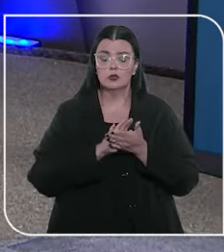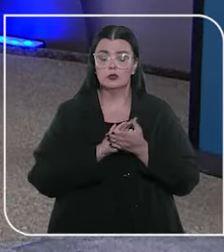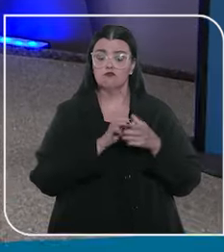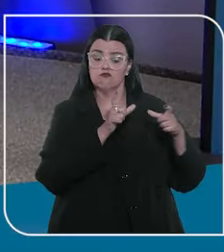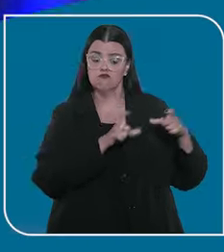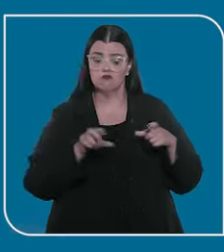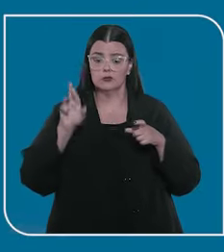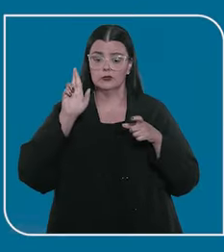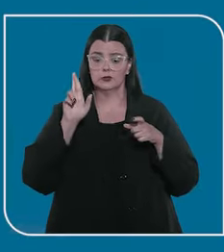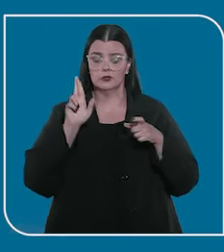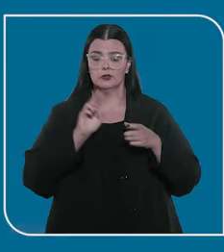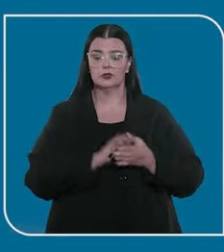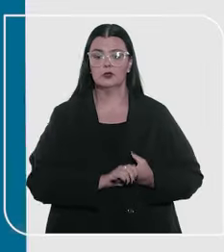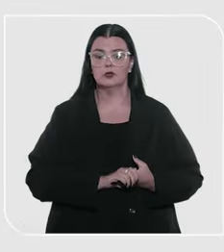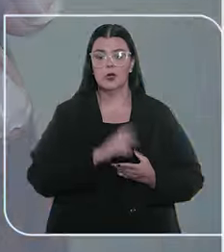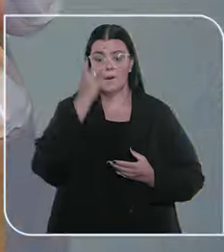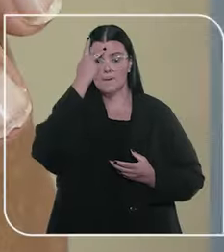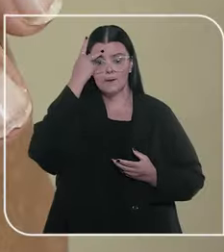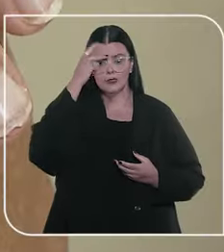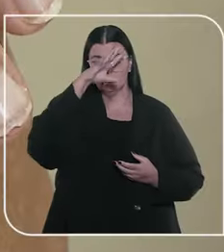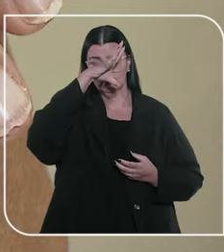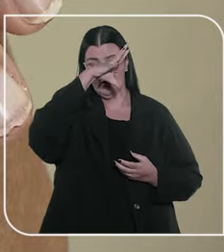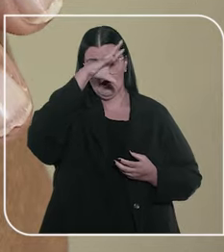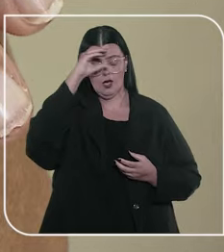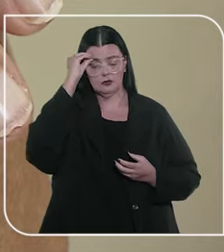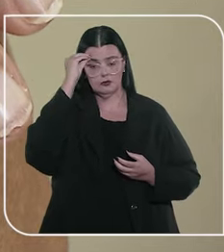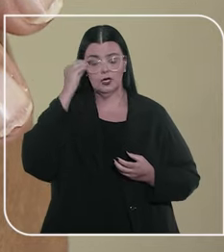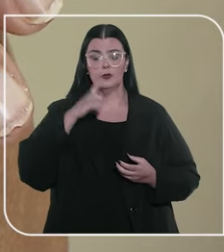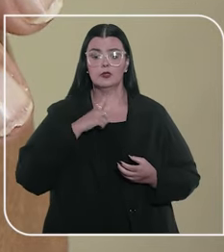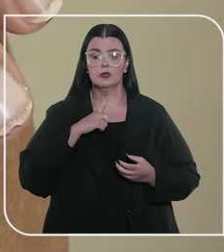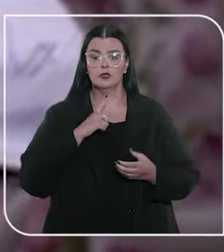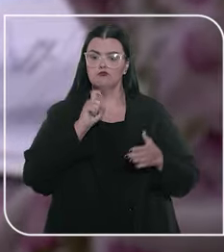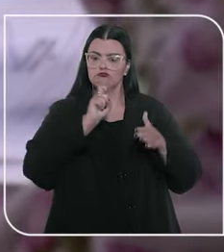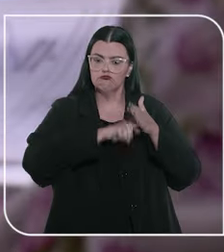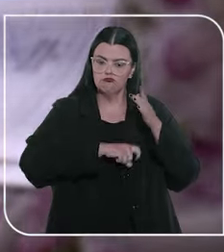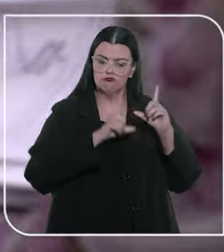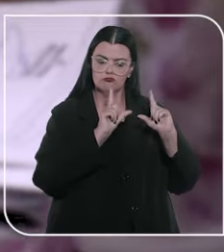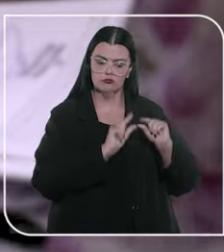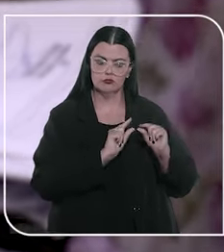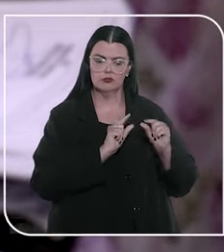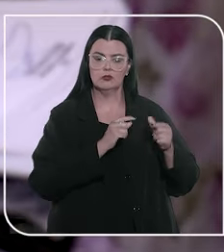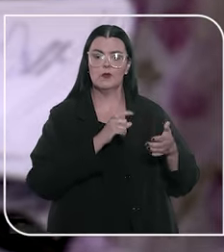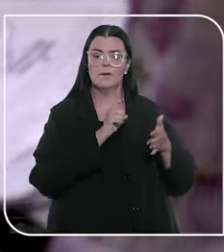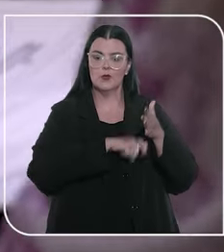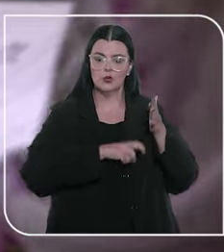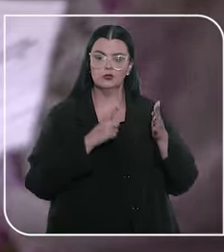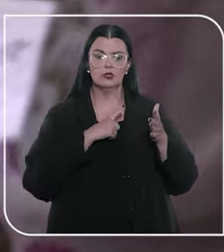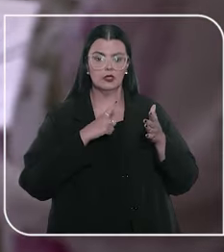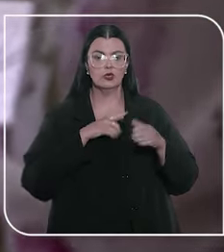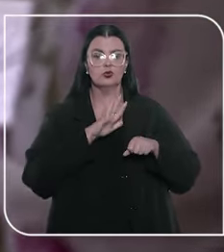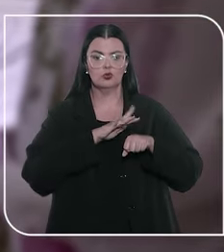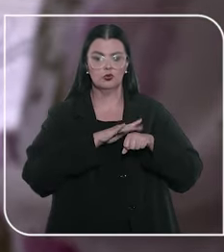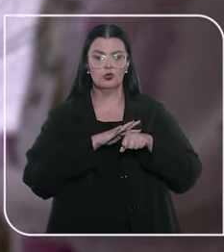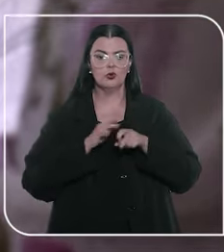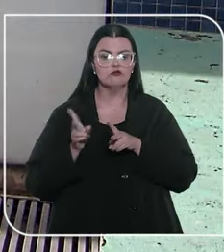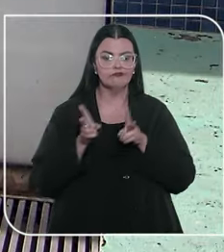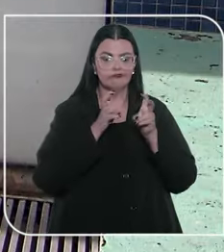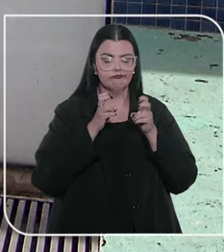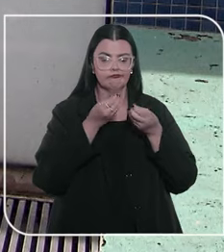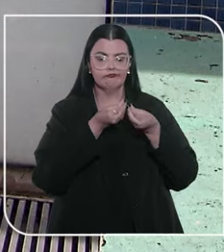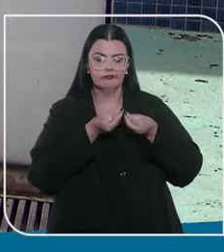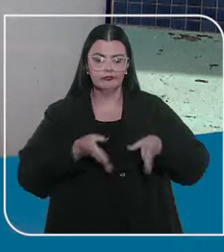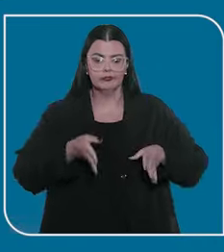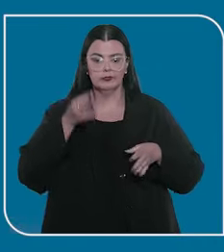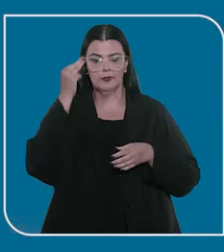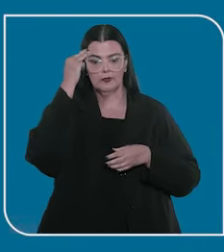critério das partes. Pessoa com Alzheimer tem direito à isenção de imposto de renda quando a doença causa alienação